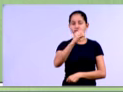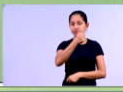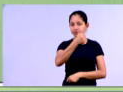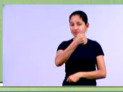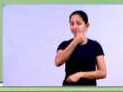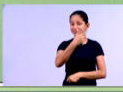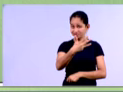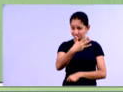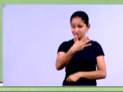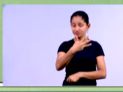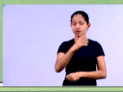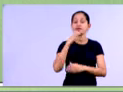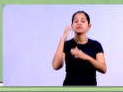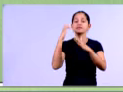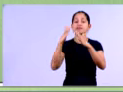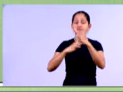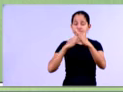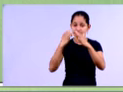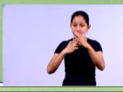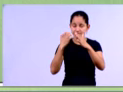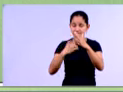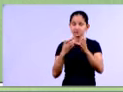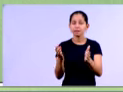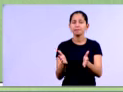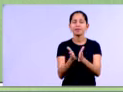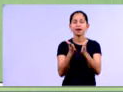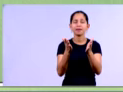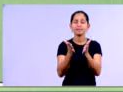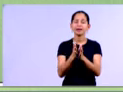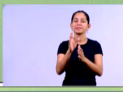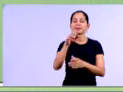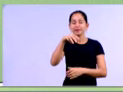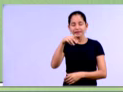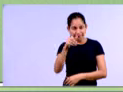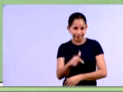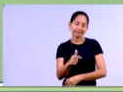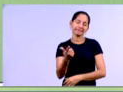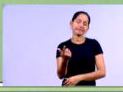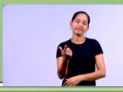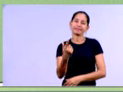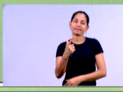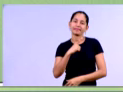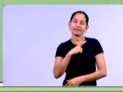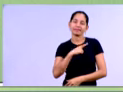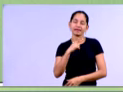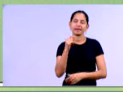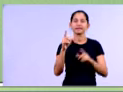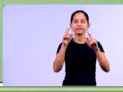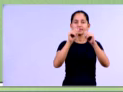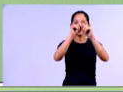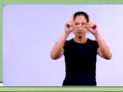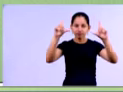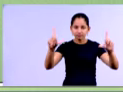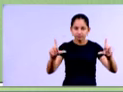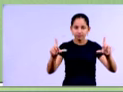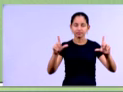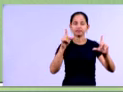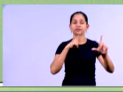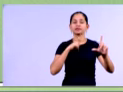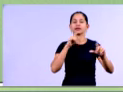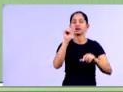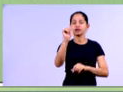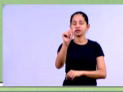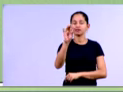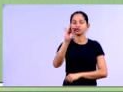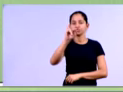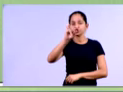seguir, né? A nossa empresa exemplo, ok, gente? Então, notem, a nossa empresa aí, nós temos um ativo circulante, né, de